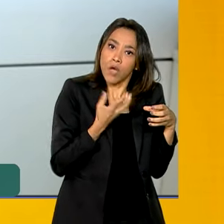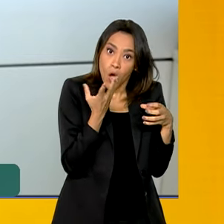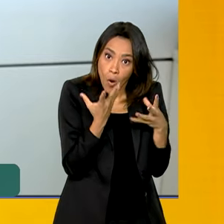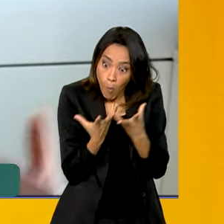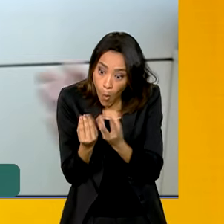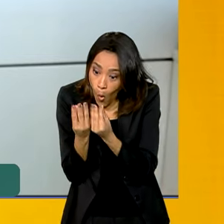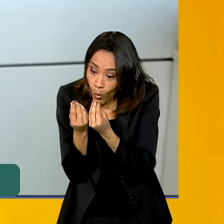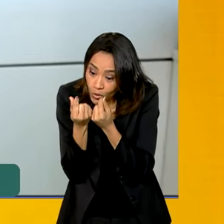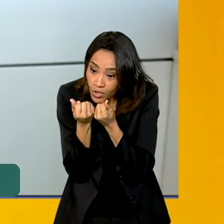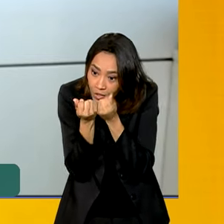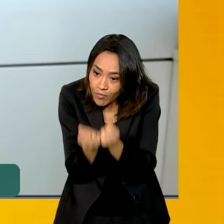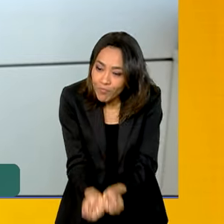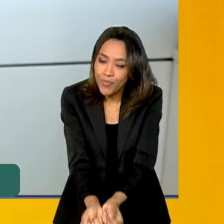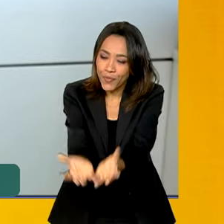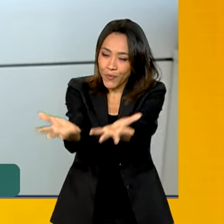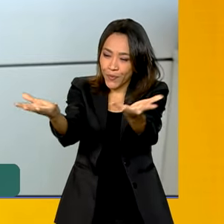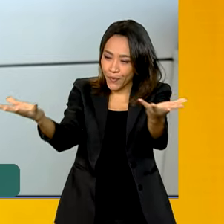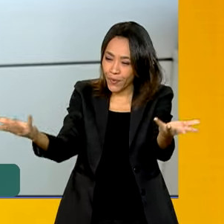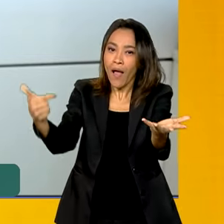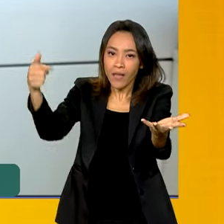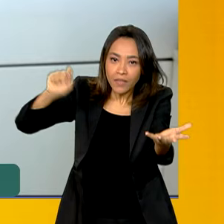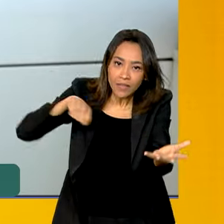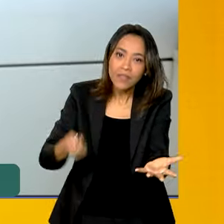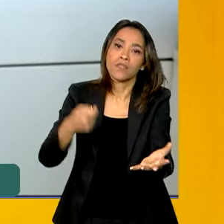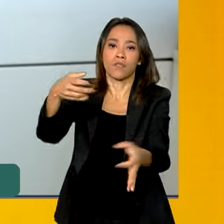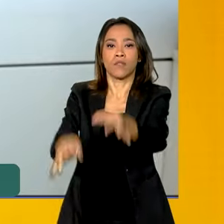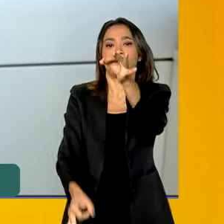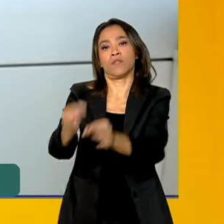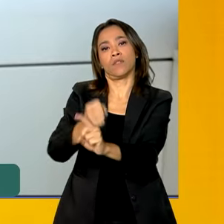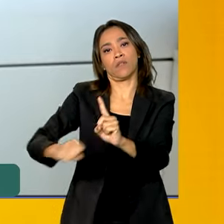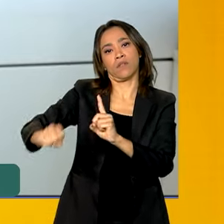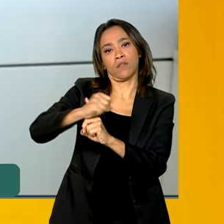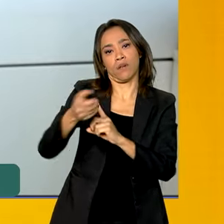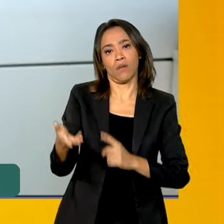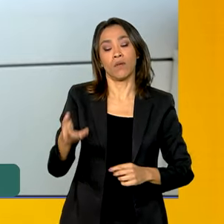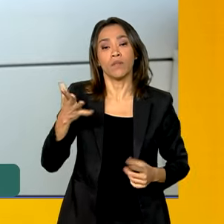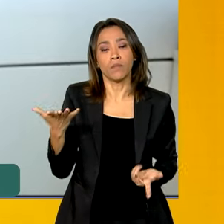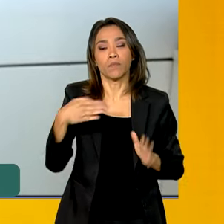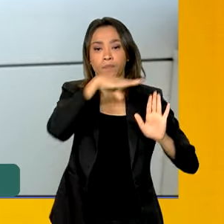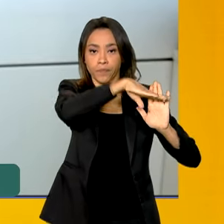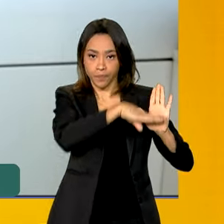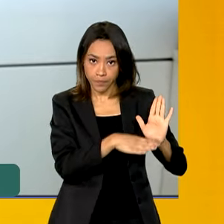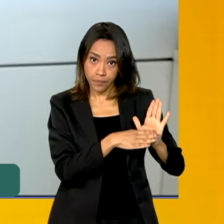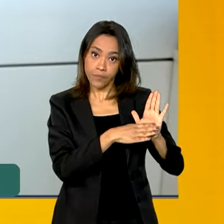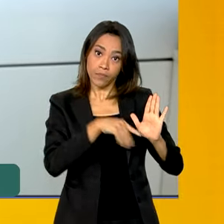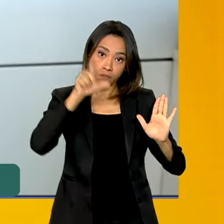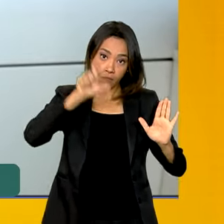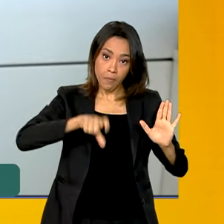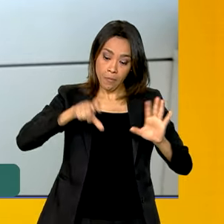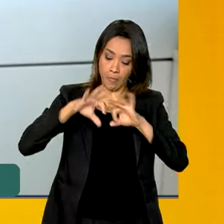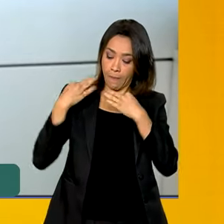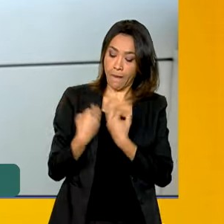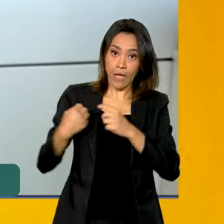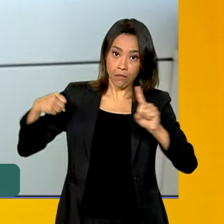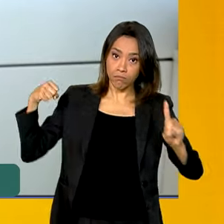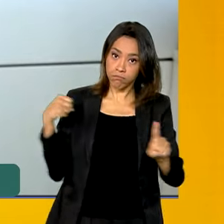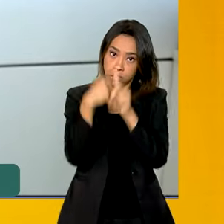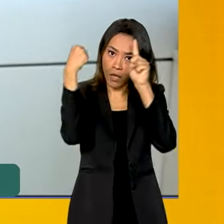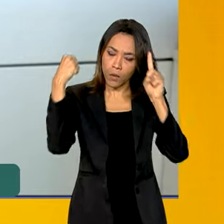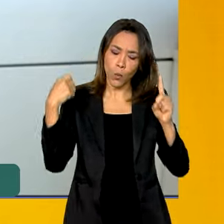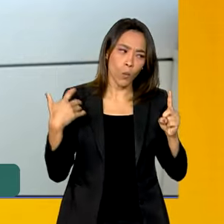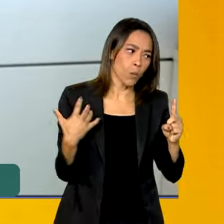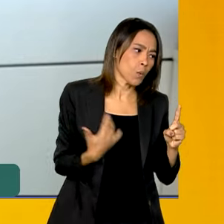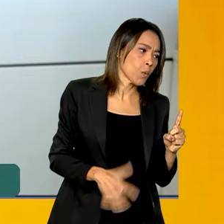dinheiro na mão de muitos é justiça social. Então, o programa Bolsa Família é um programa que impacta exatamente